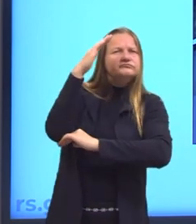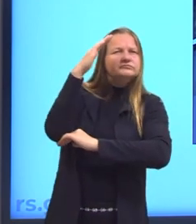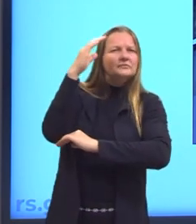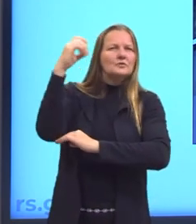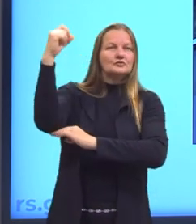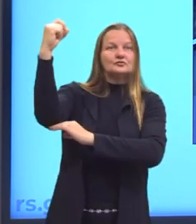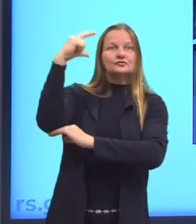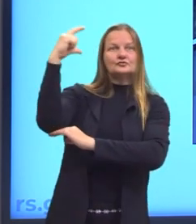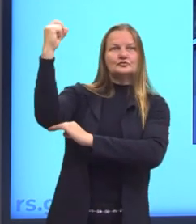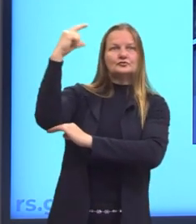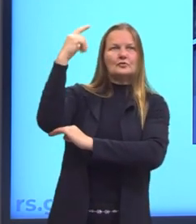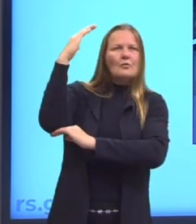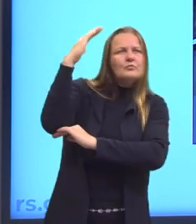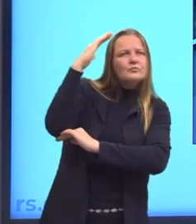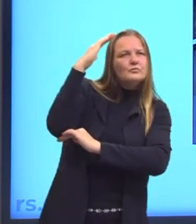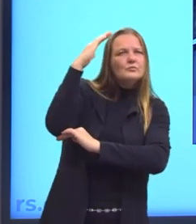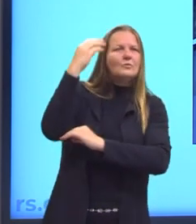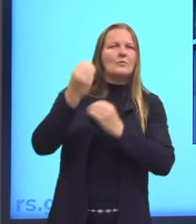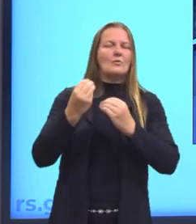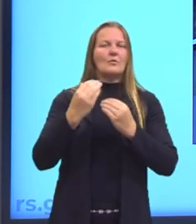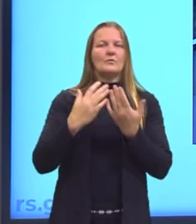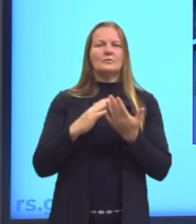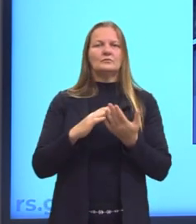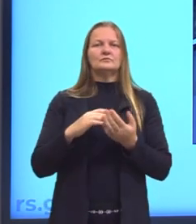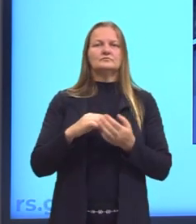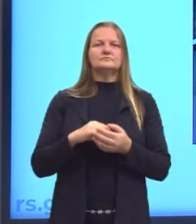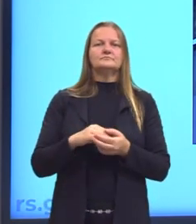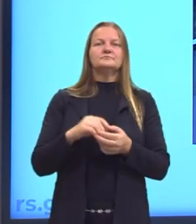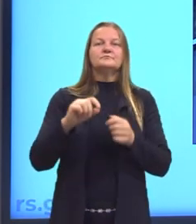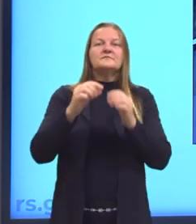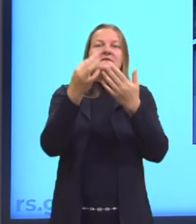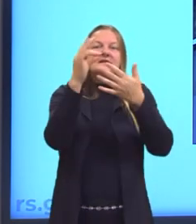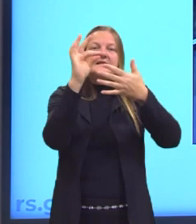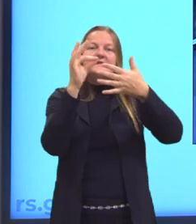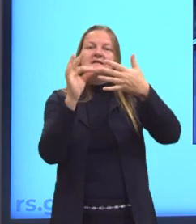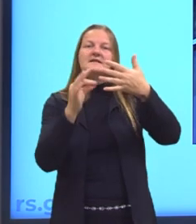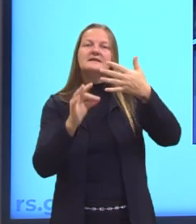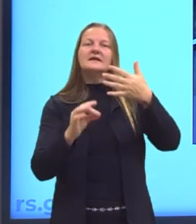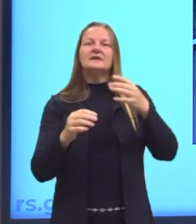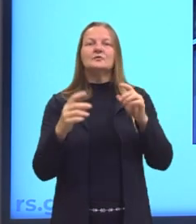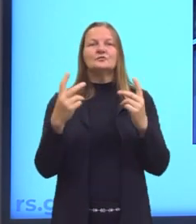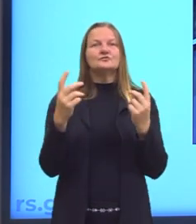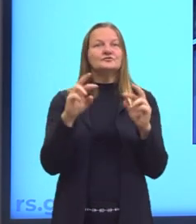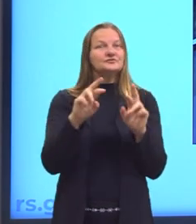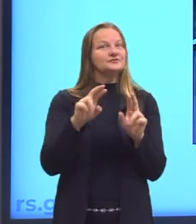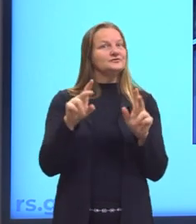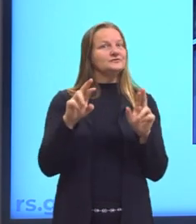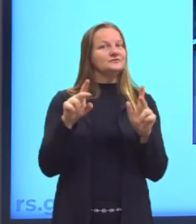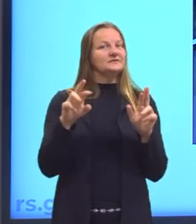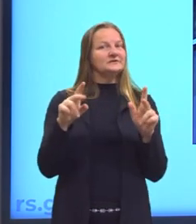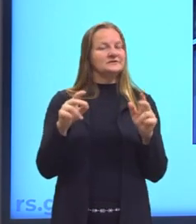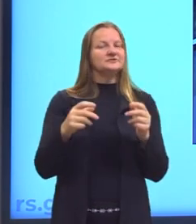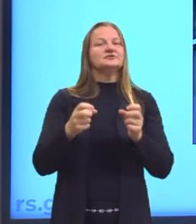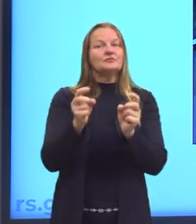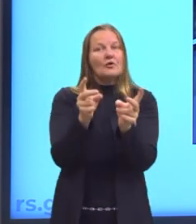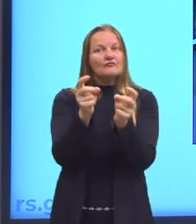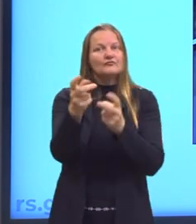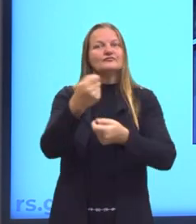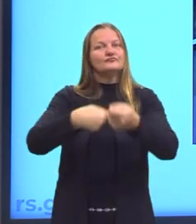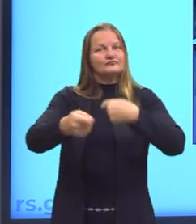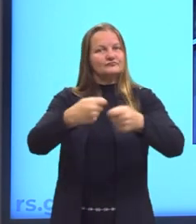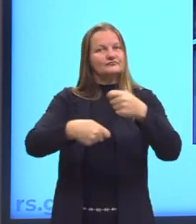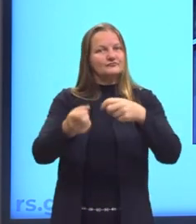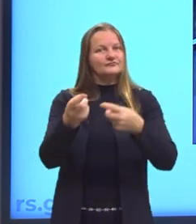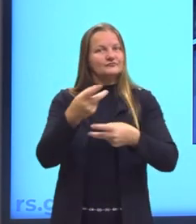posição solar. Então todos esses detalhes, mas não tão representativo para a venda